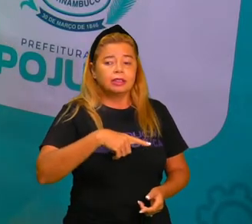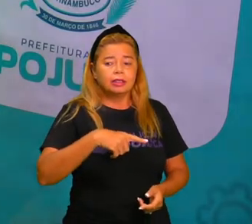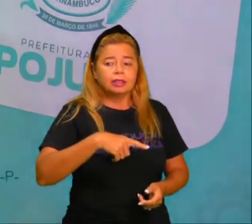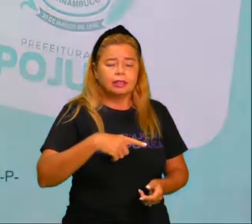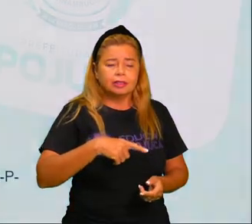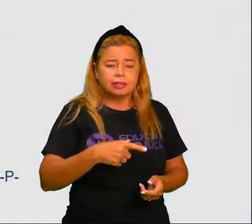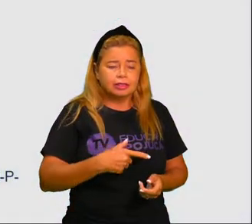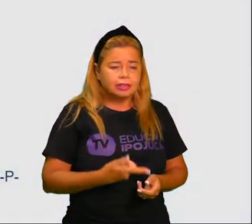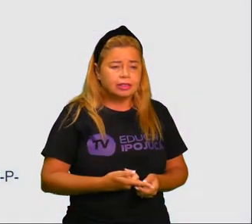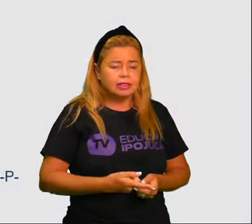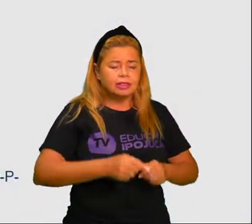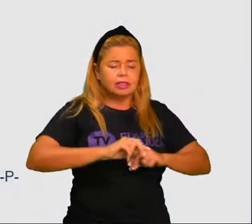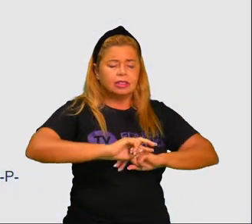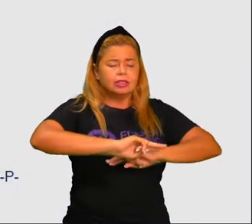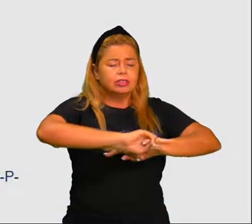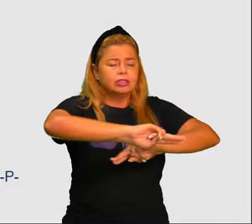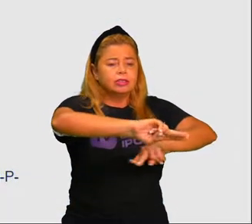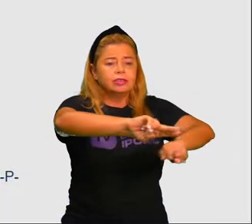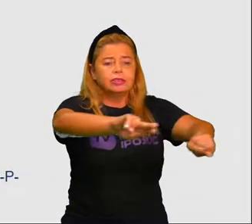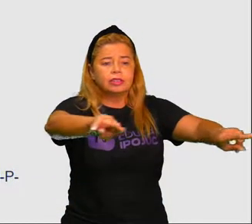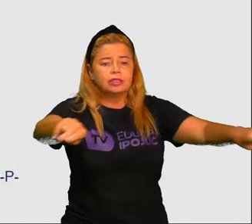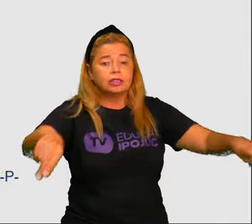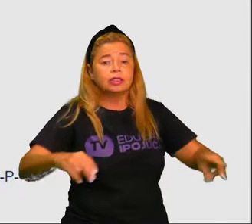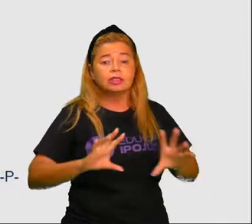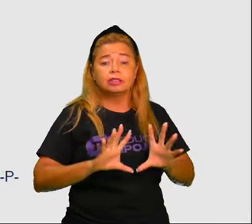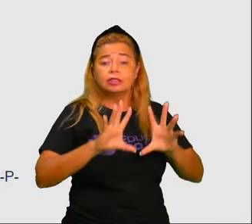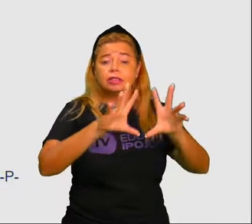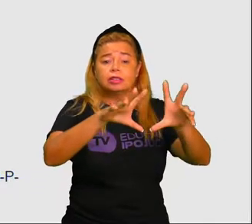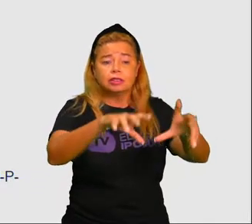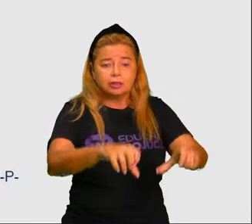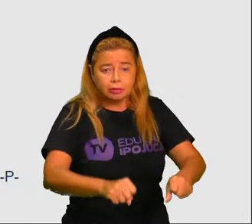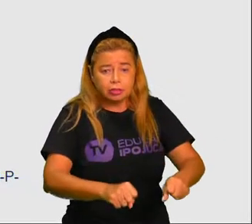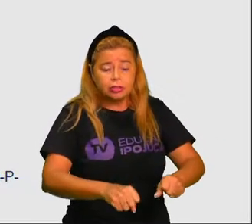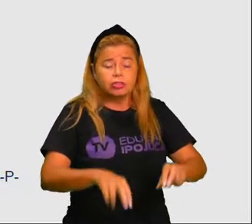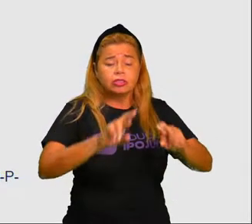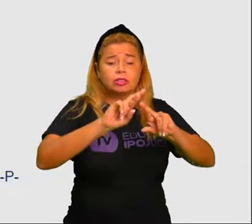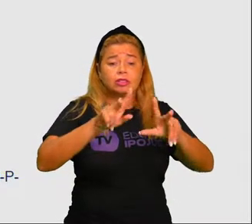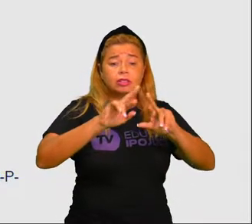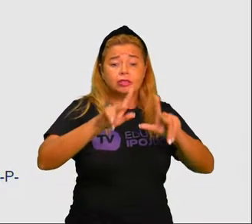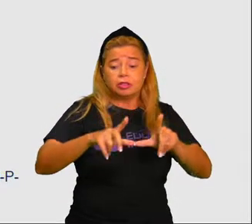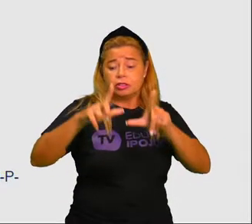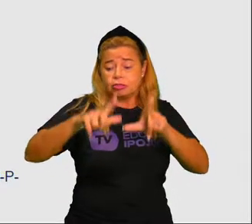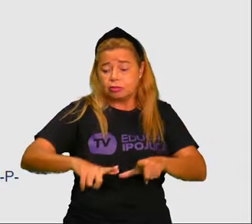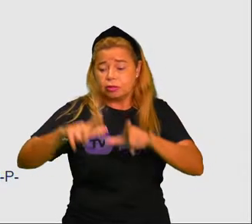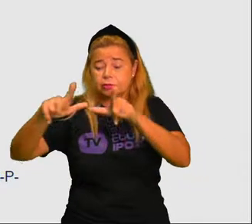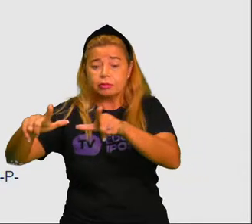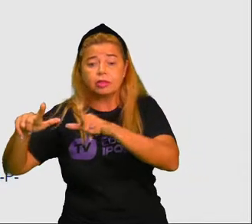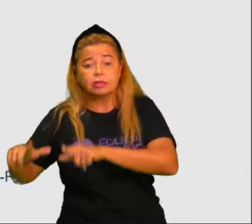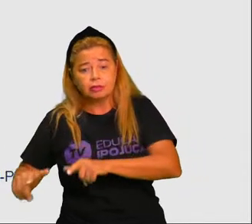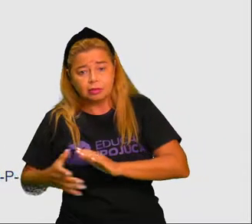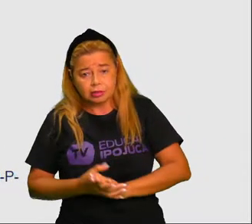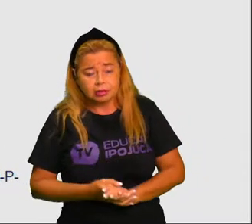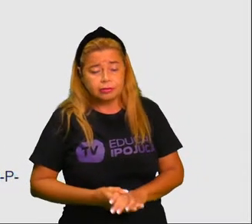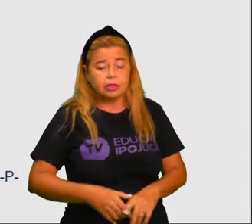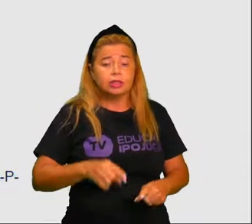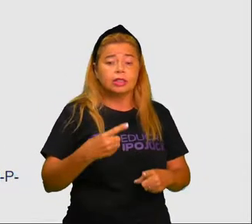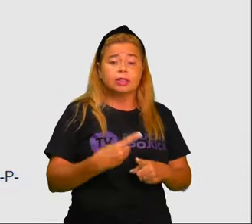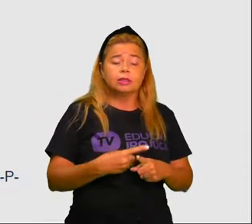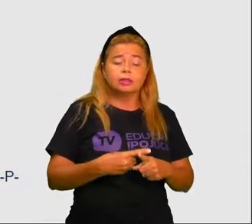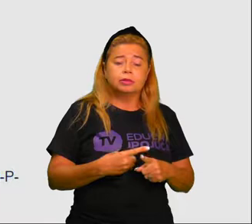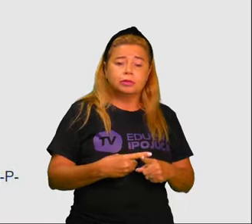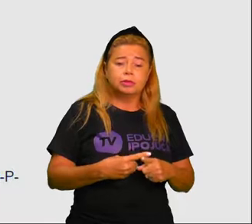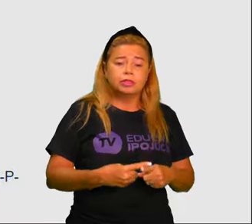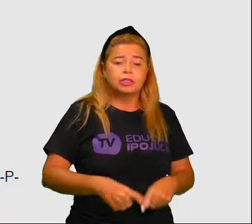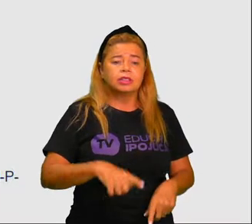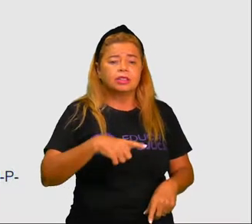animais que são mais comumentes em uma região que em outras. Isso acontece porque características